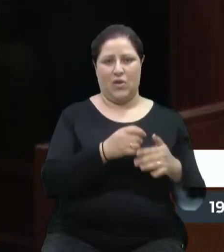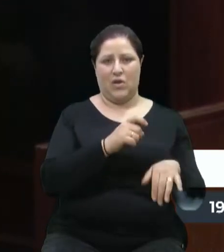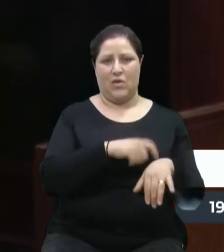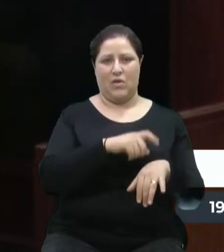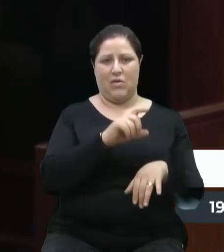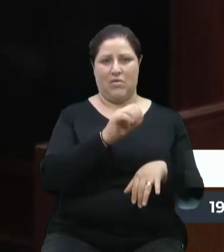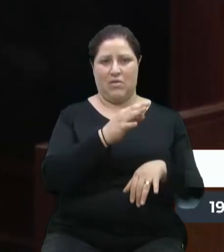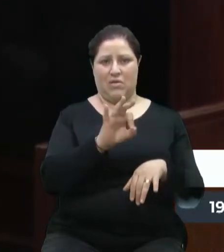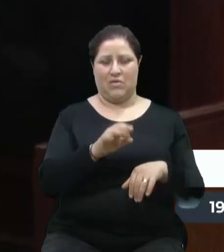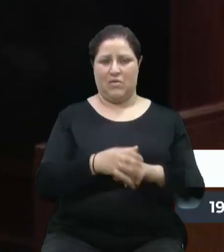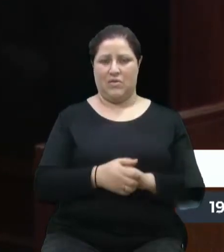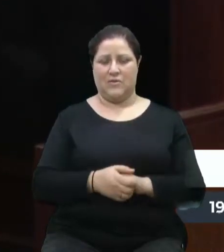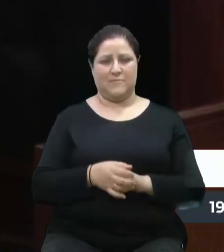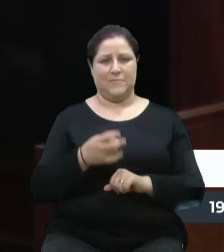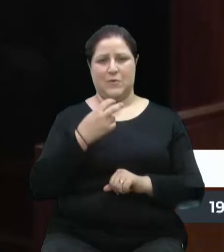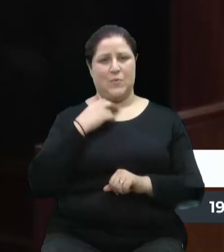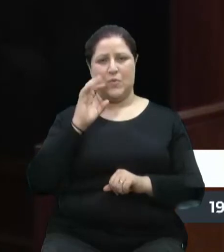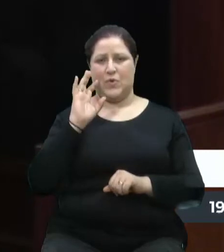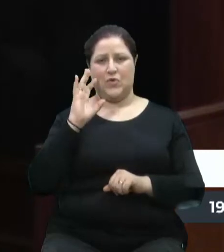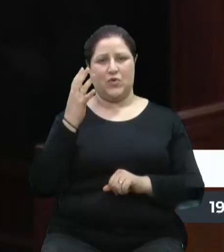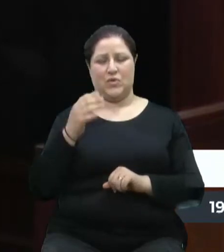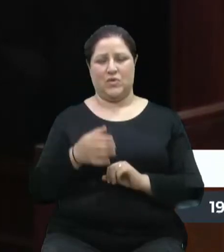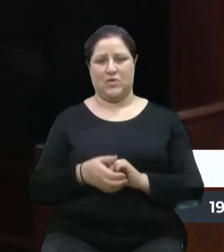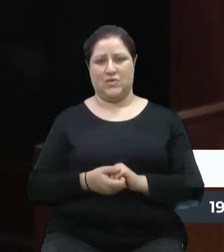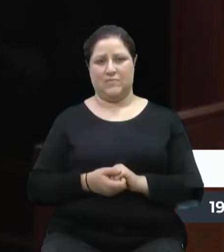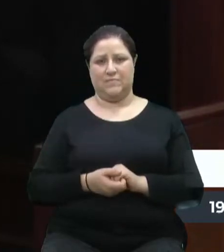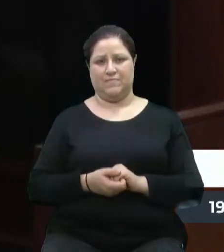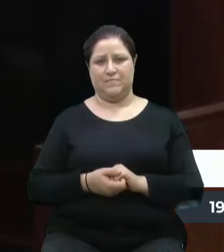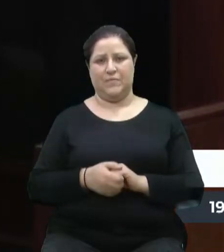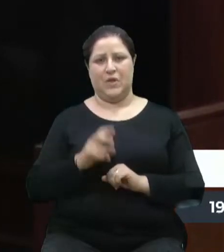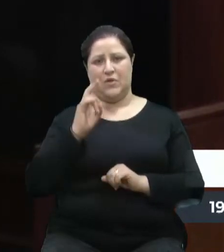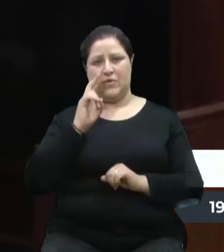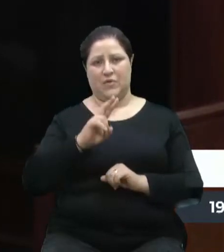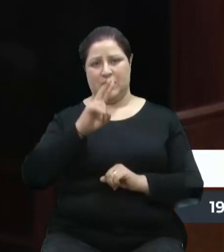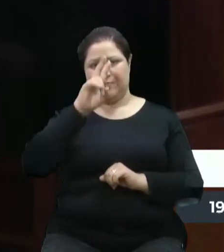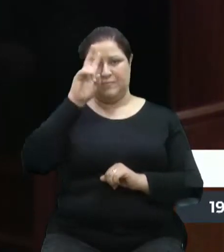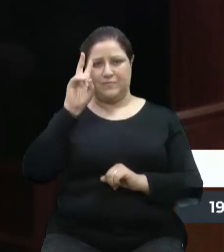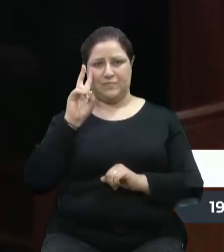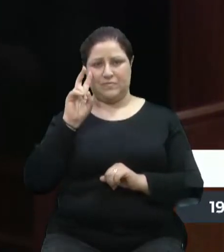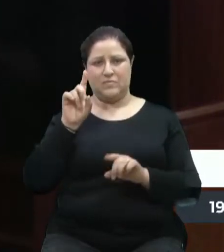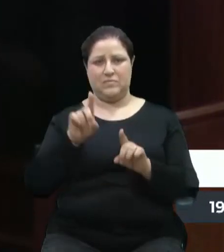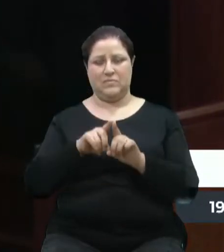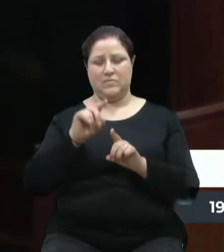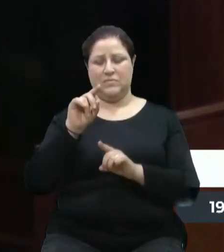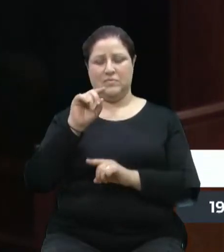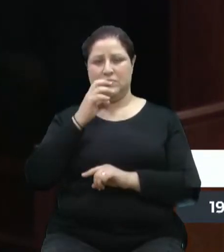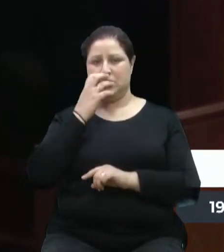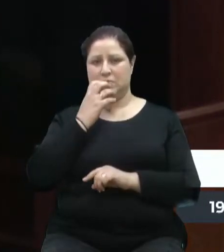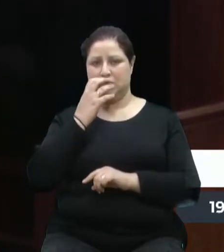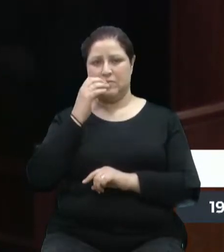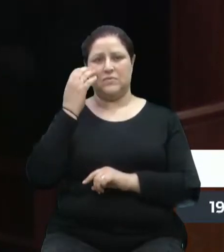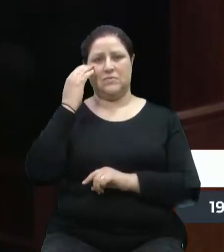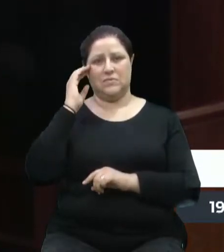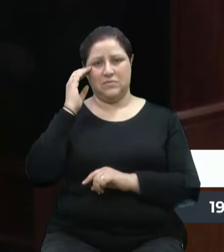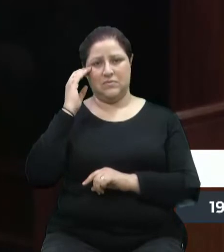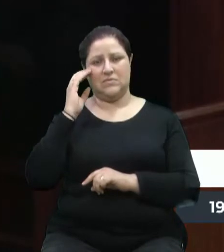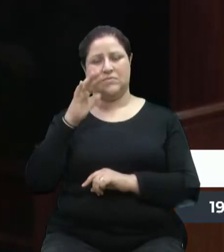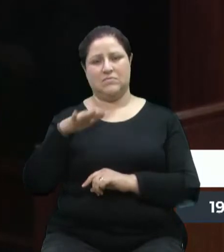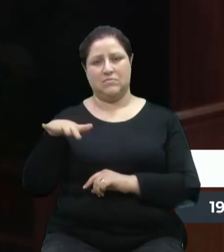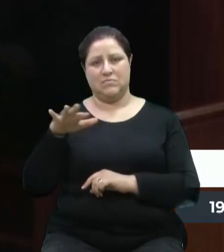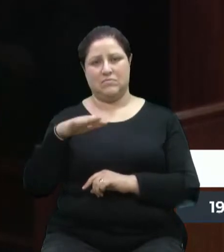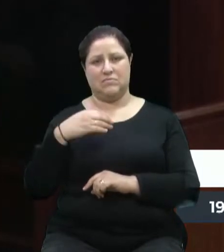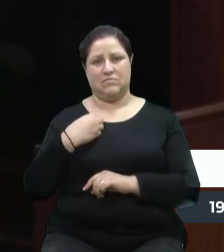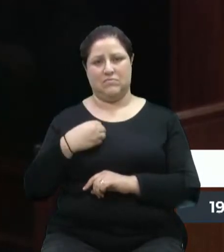E ontem eu vi que o senhor, o vereador Velocino, o vereador de Camilhos, que estava presente aqui, vocês entenderam a situação que esse pessoal passa.